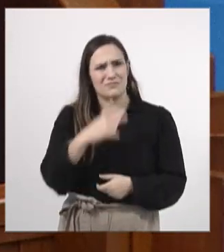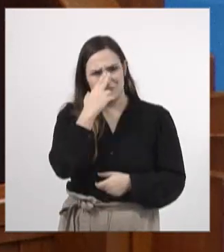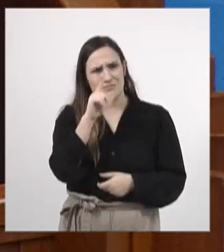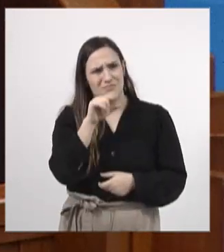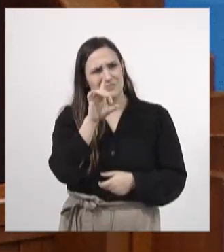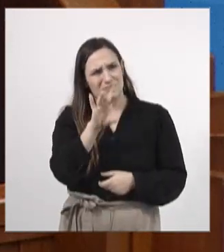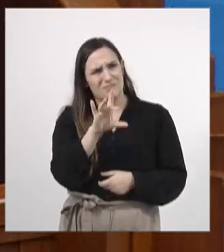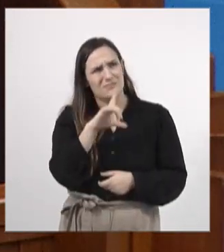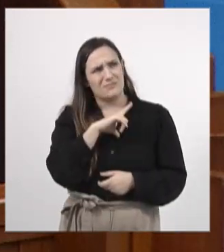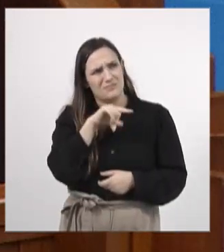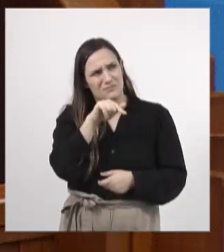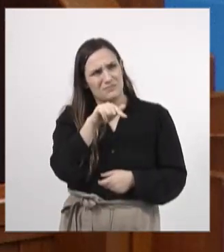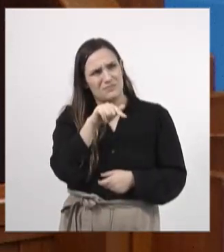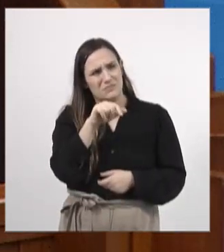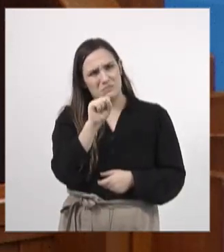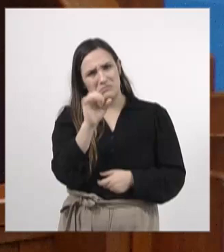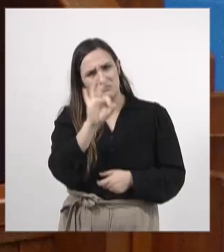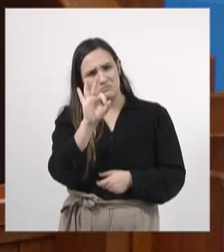8%, menos ainda.